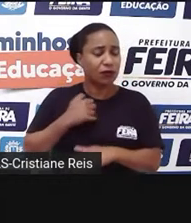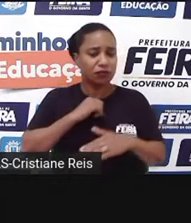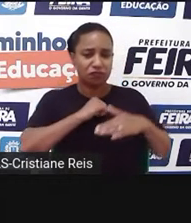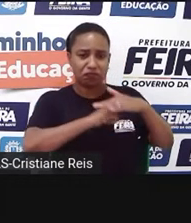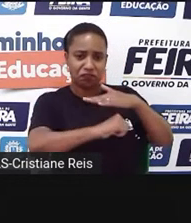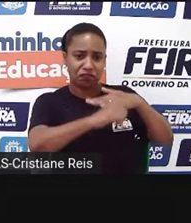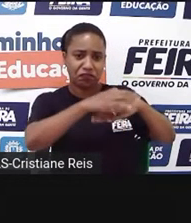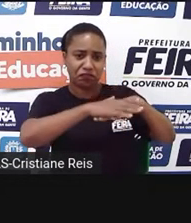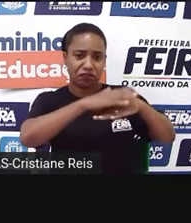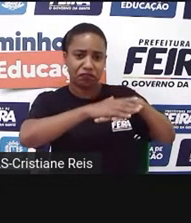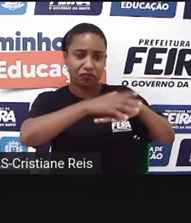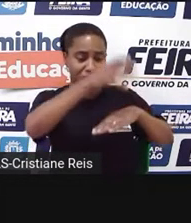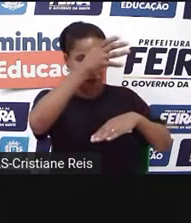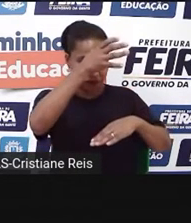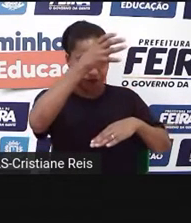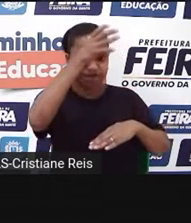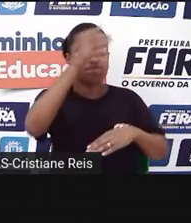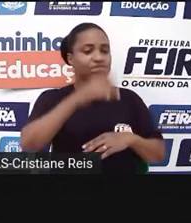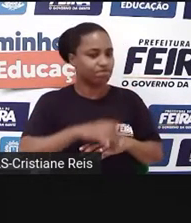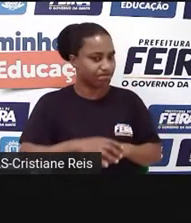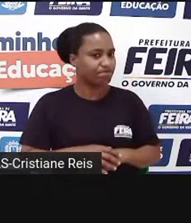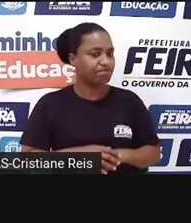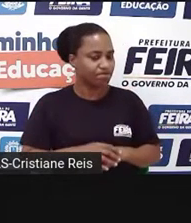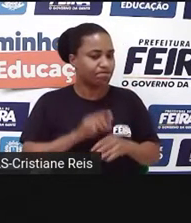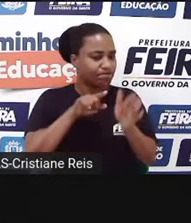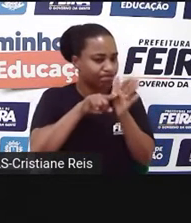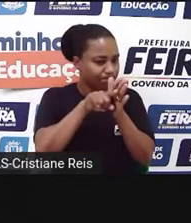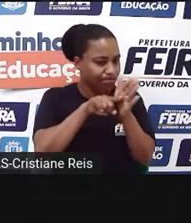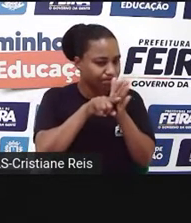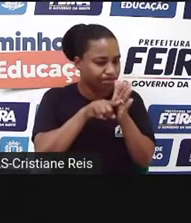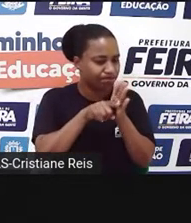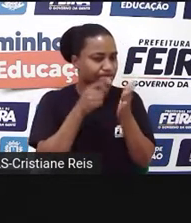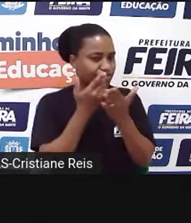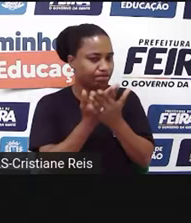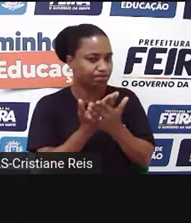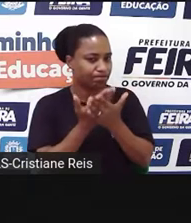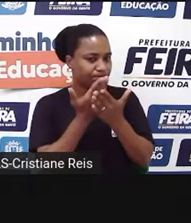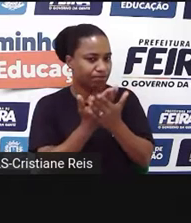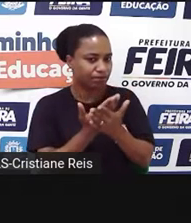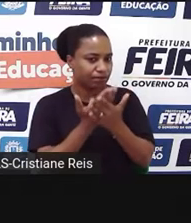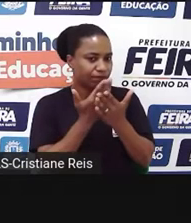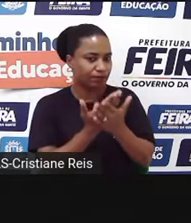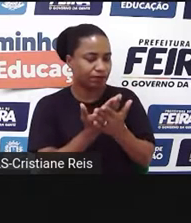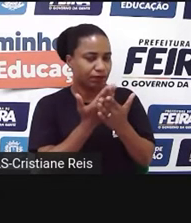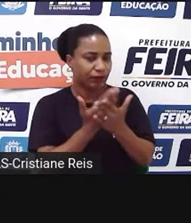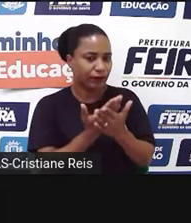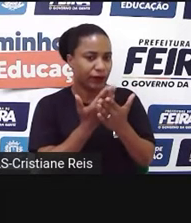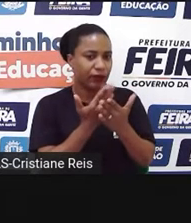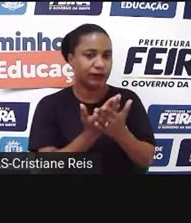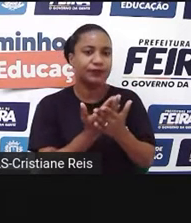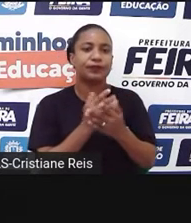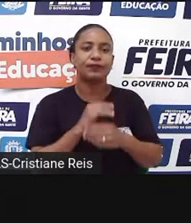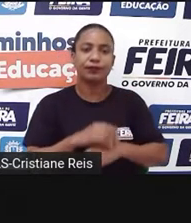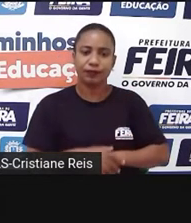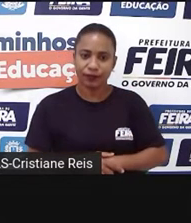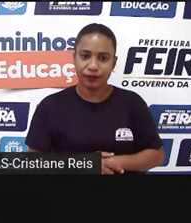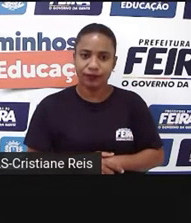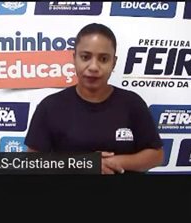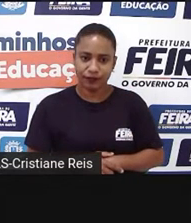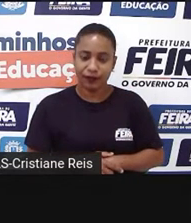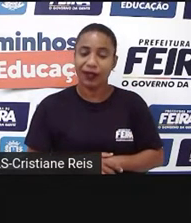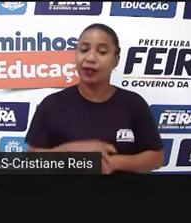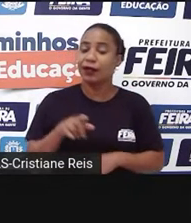entender o que aconteceu. Tanto Cláudio, seu padrasto, quanto a sua mãe, que agora ele a considera